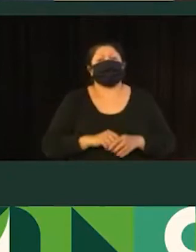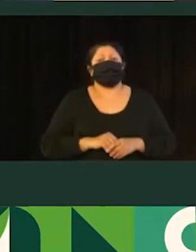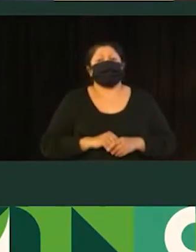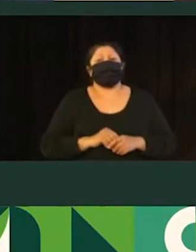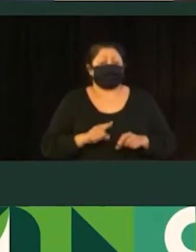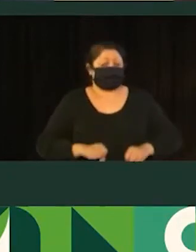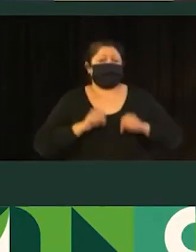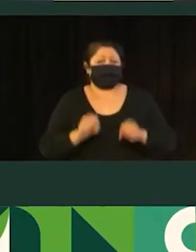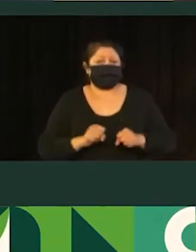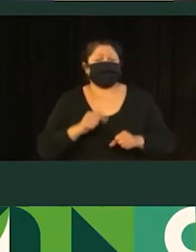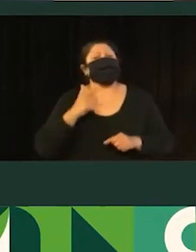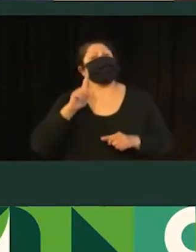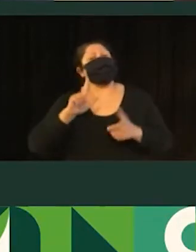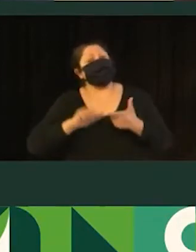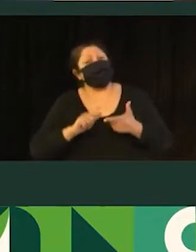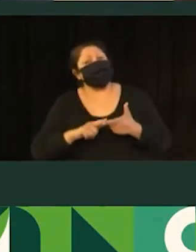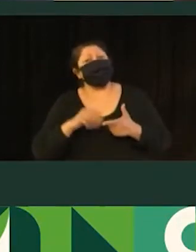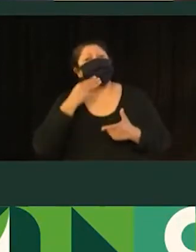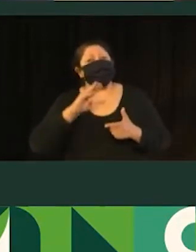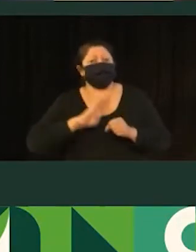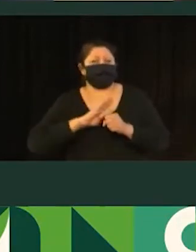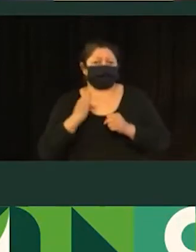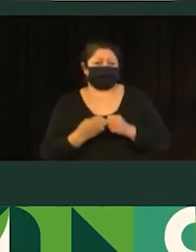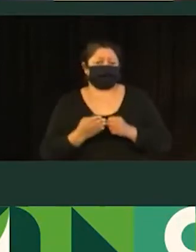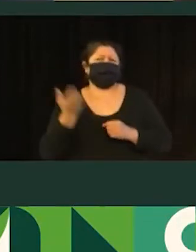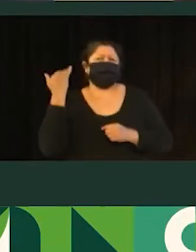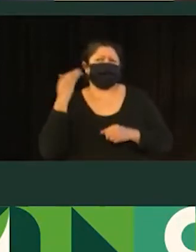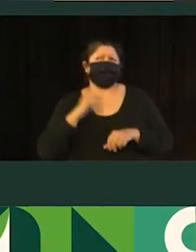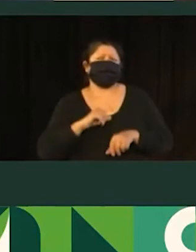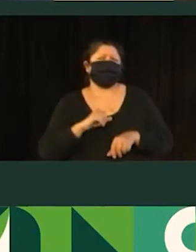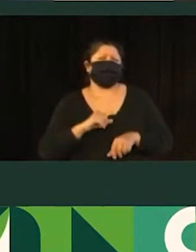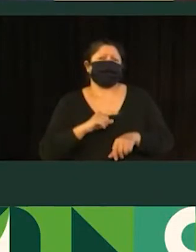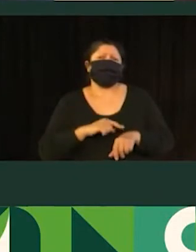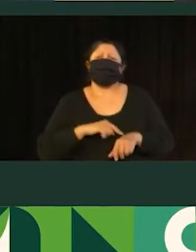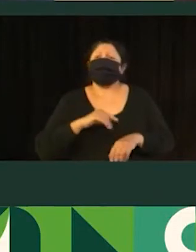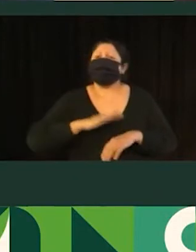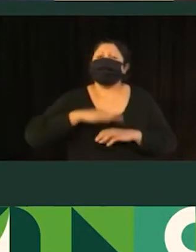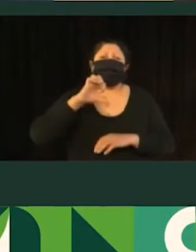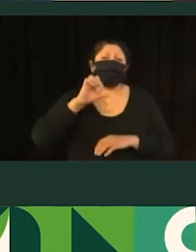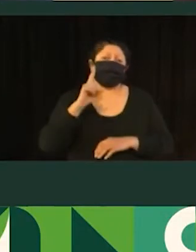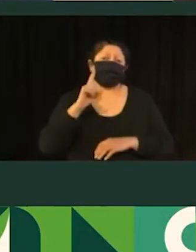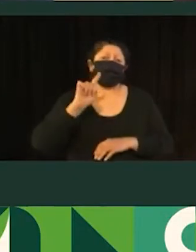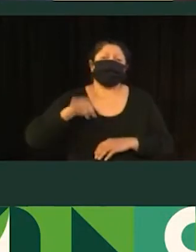Canoas e depois Matias Velho. Então, na época, mais de 91 mil passageiros dia.